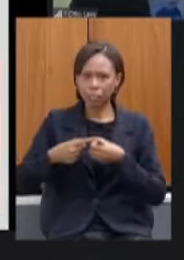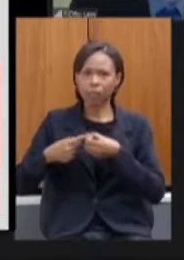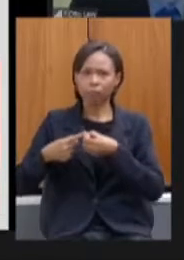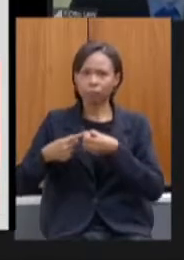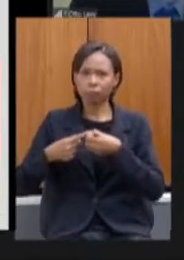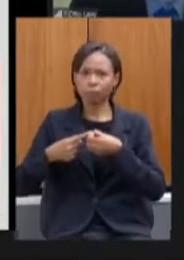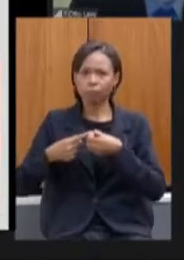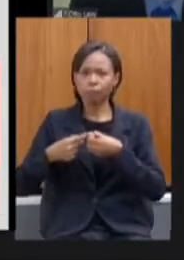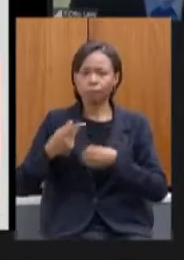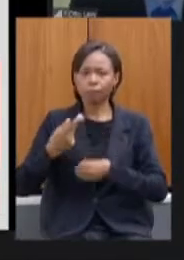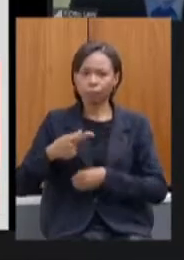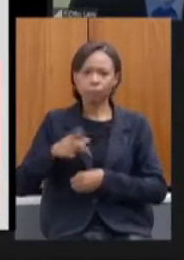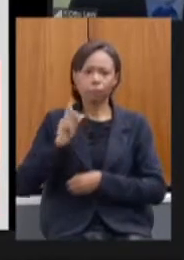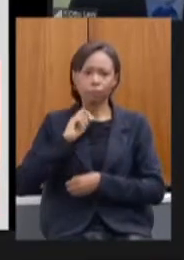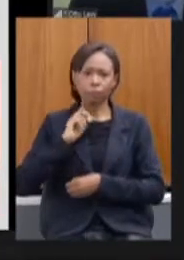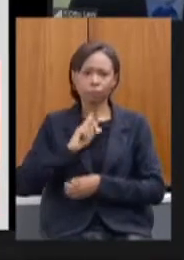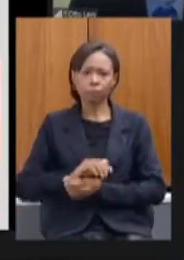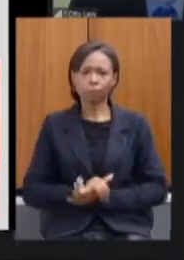Triunfo